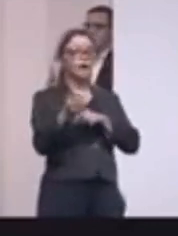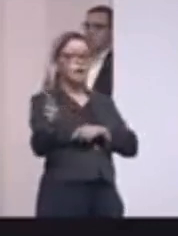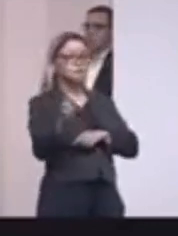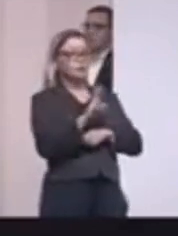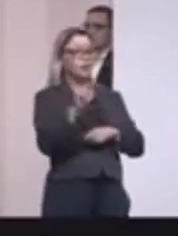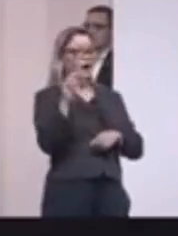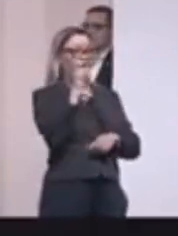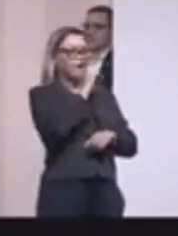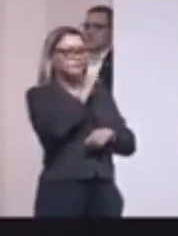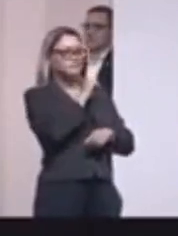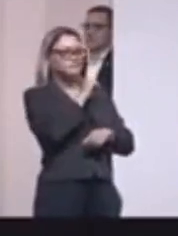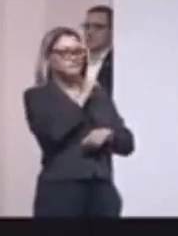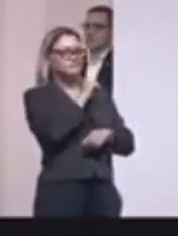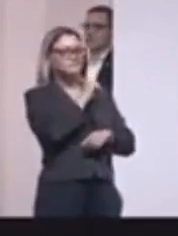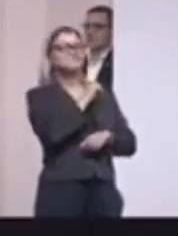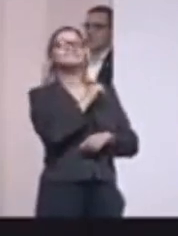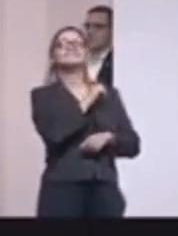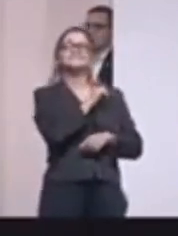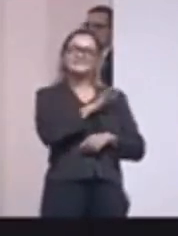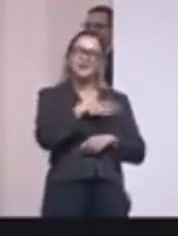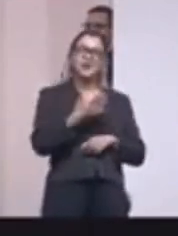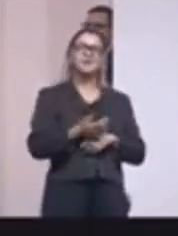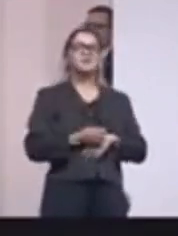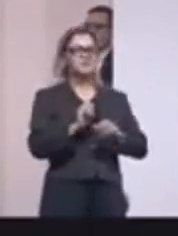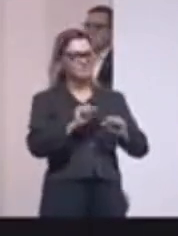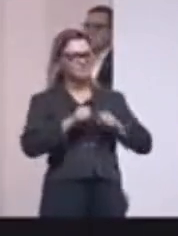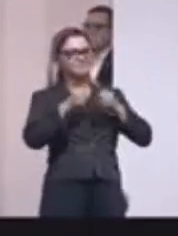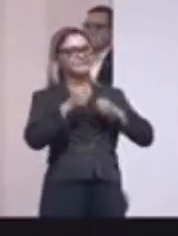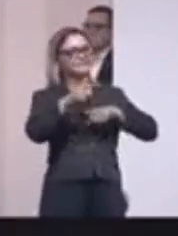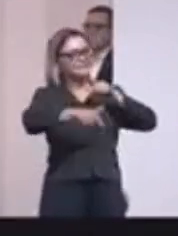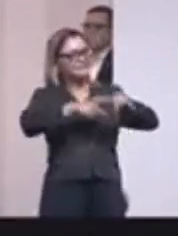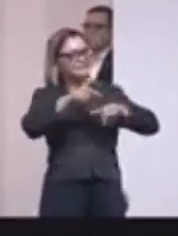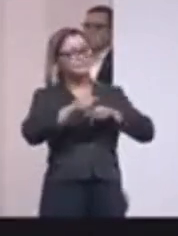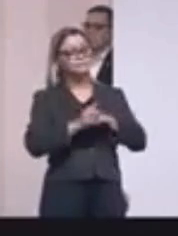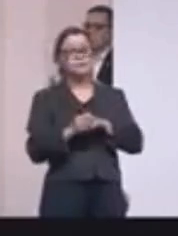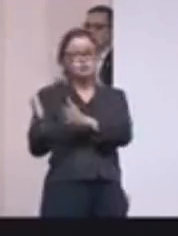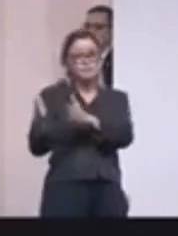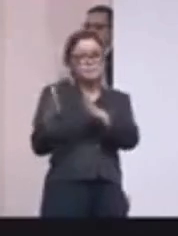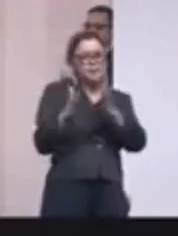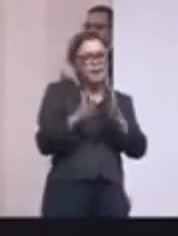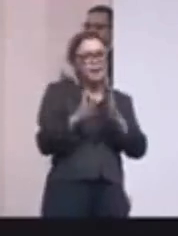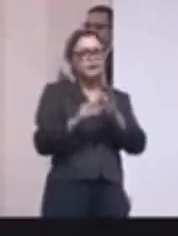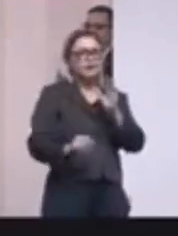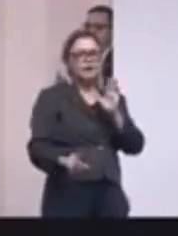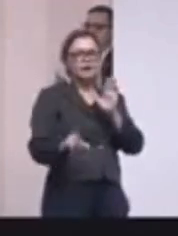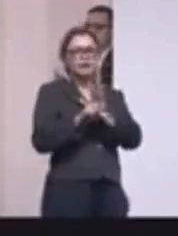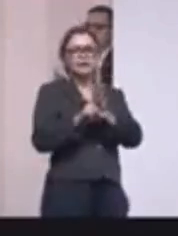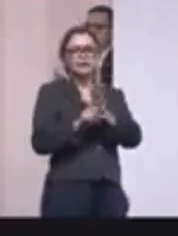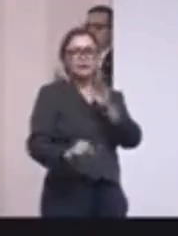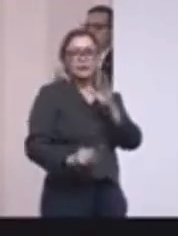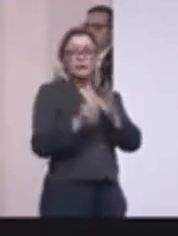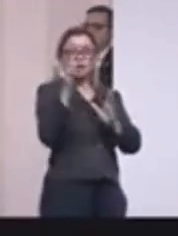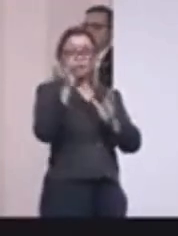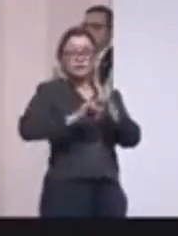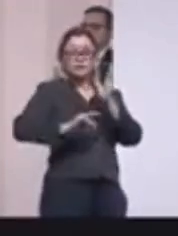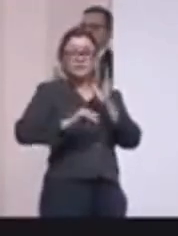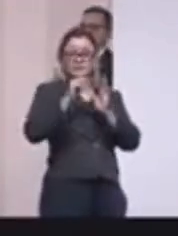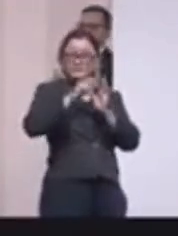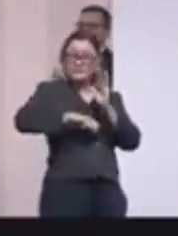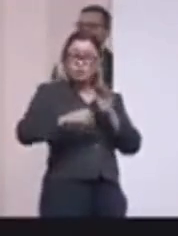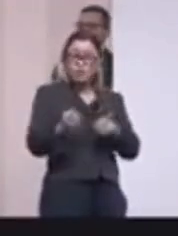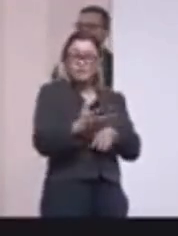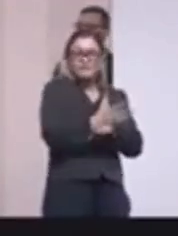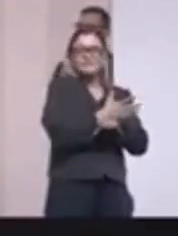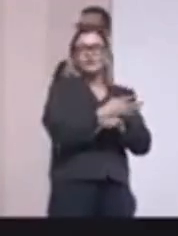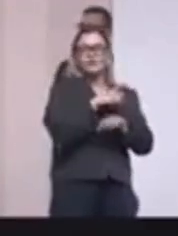resposta, vem a resposta rapidamente, então há muito empenho. Quando a gente pega o que a gente está sancionando aqui, tem um quê de inovação,